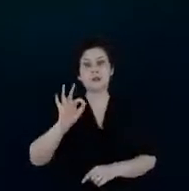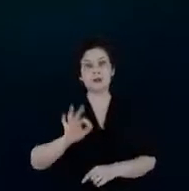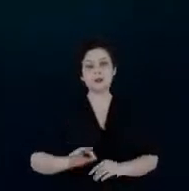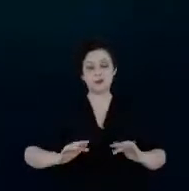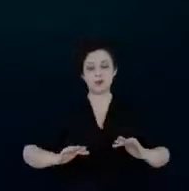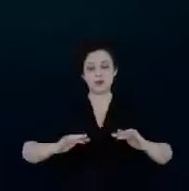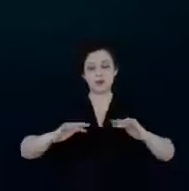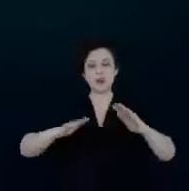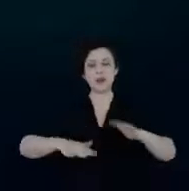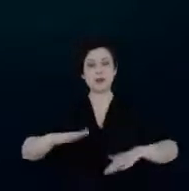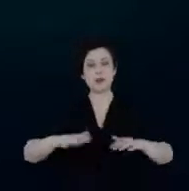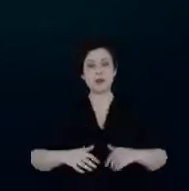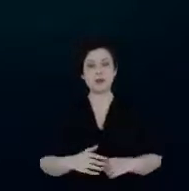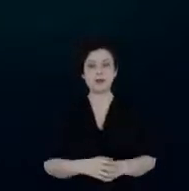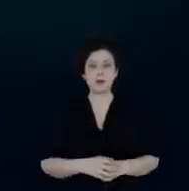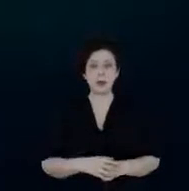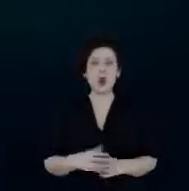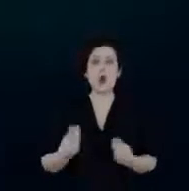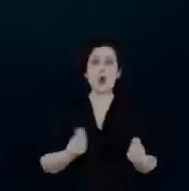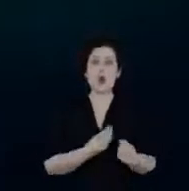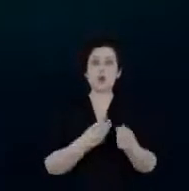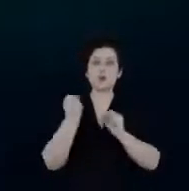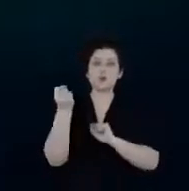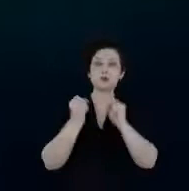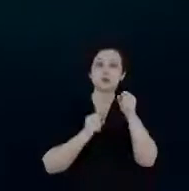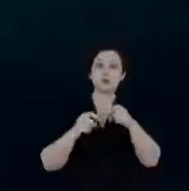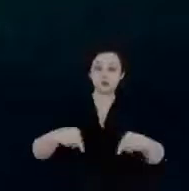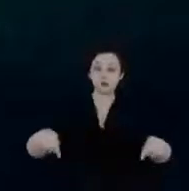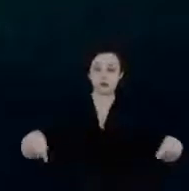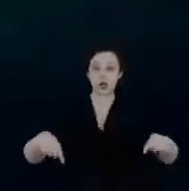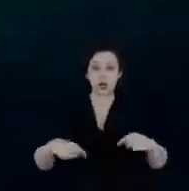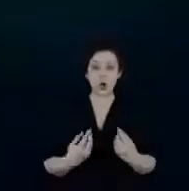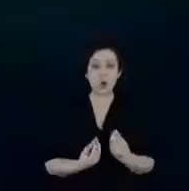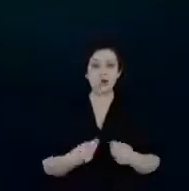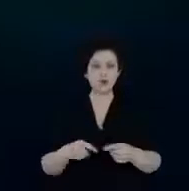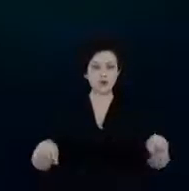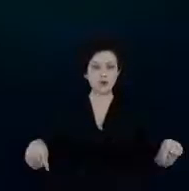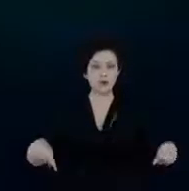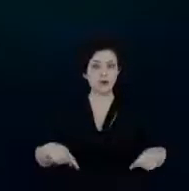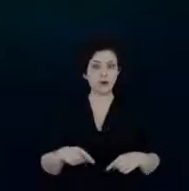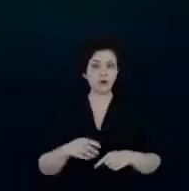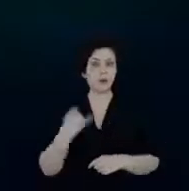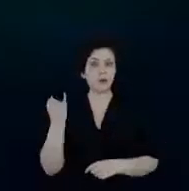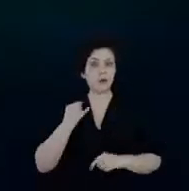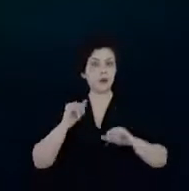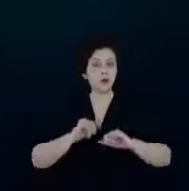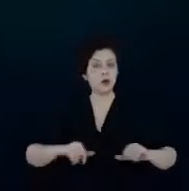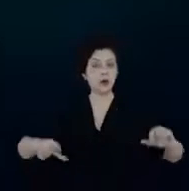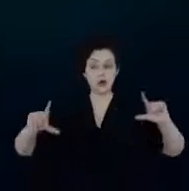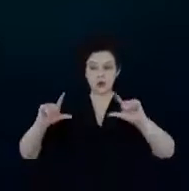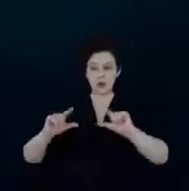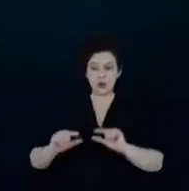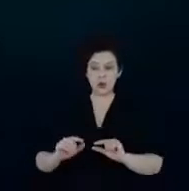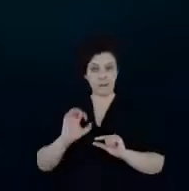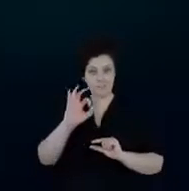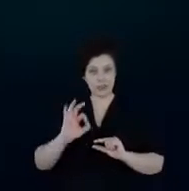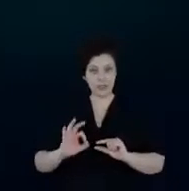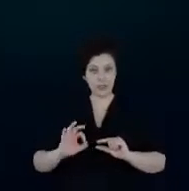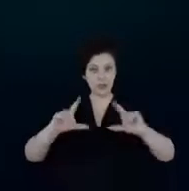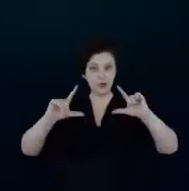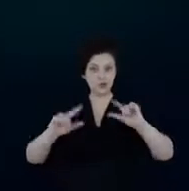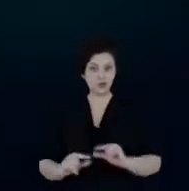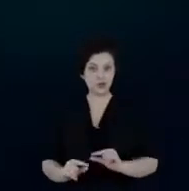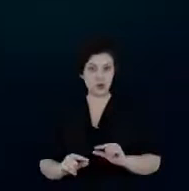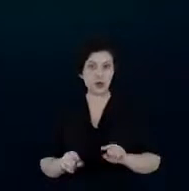de como está seu parque como está a adequação do seu parque importante falar que essa redução do percentual do